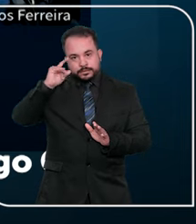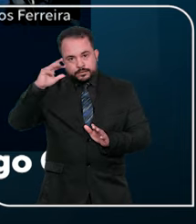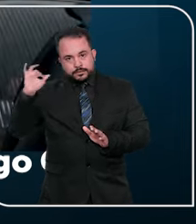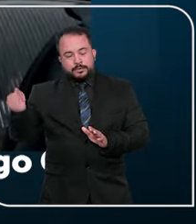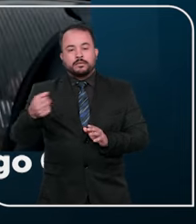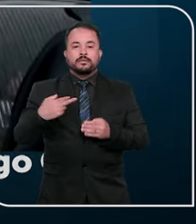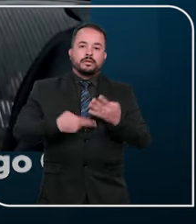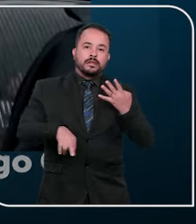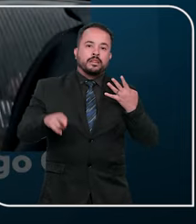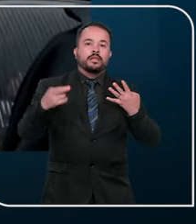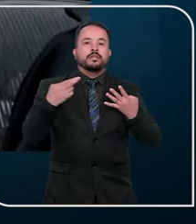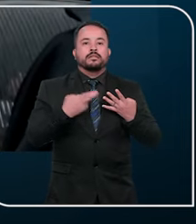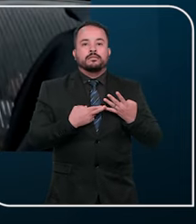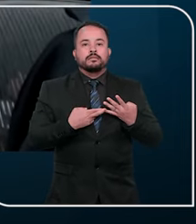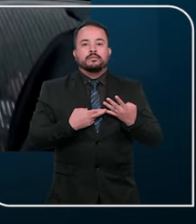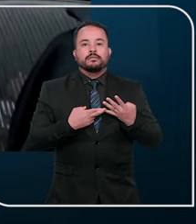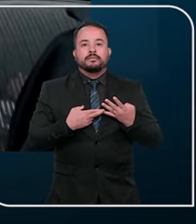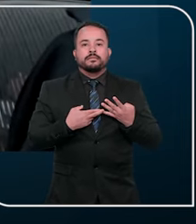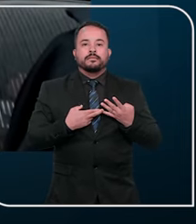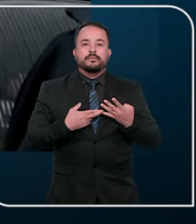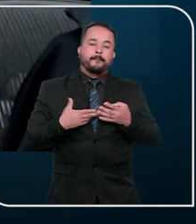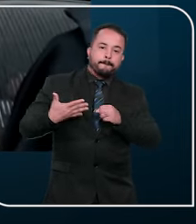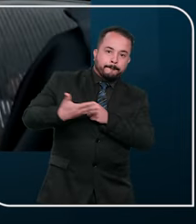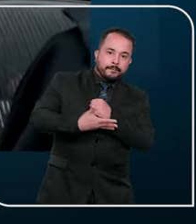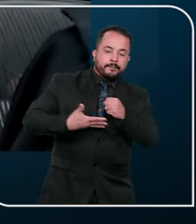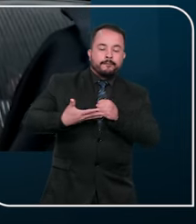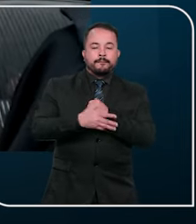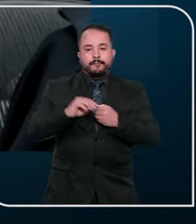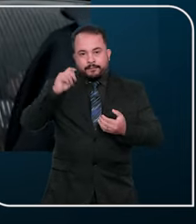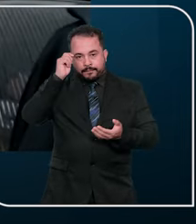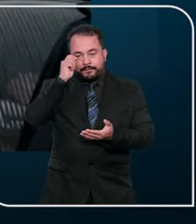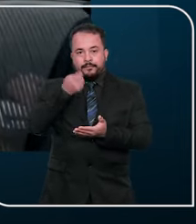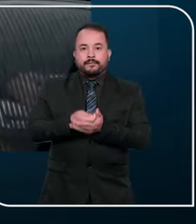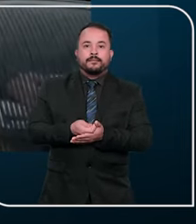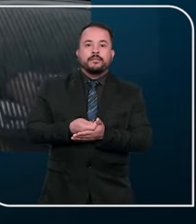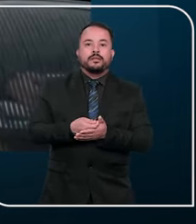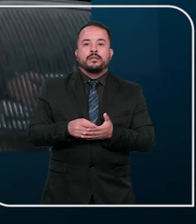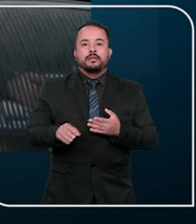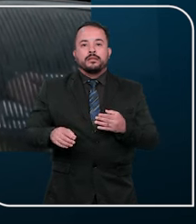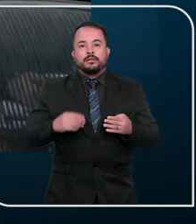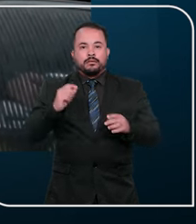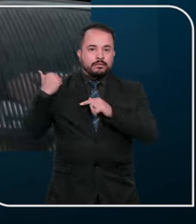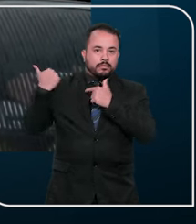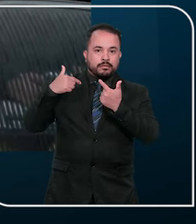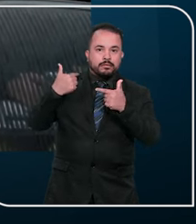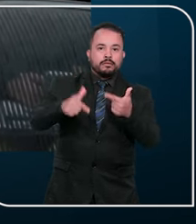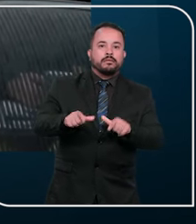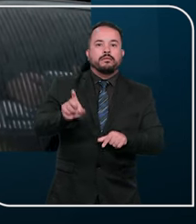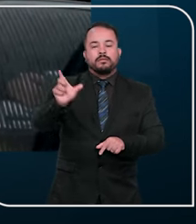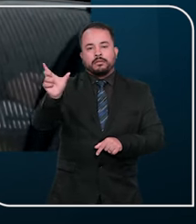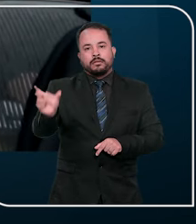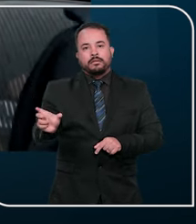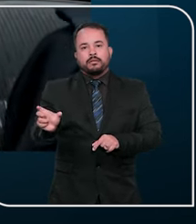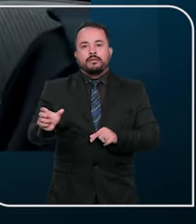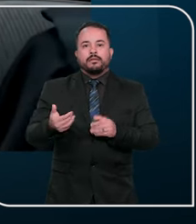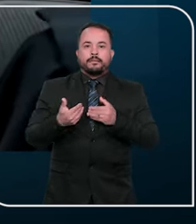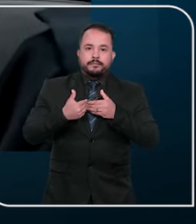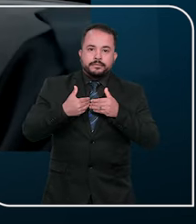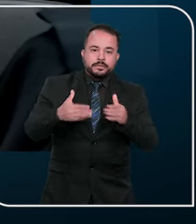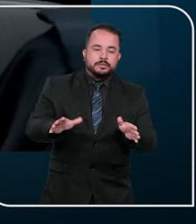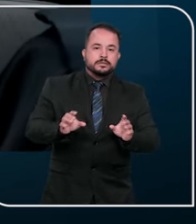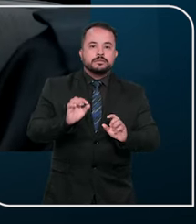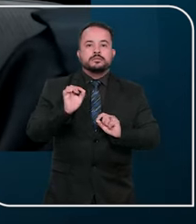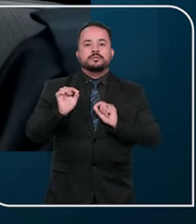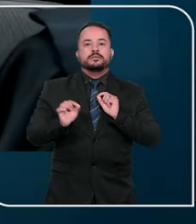Civil, o relator explicou que um artigo determina que a herança se transmite aos herdeiros legítimos e testamentários